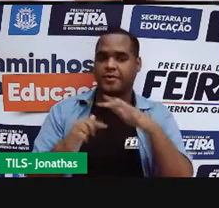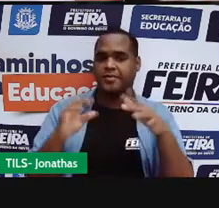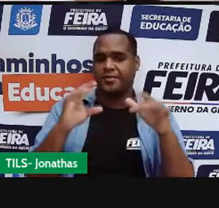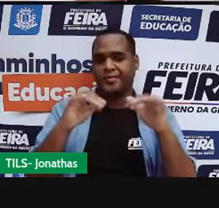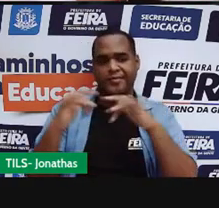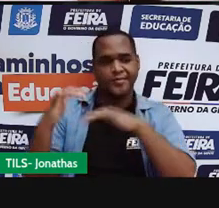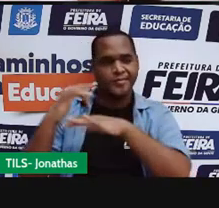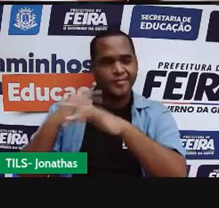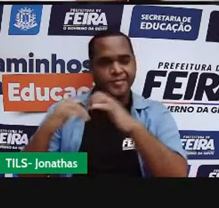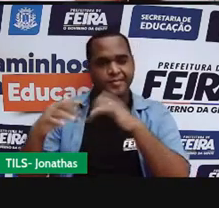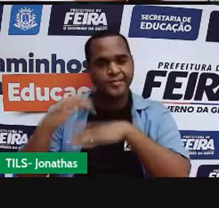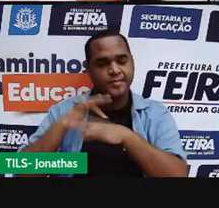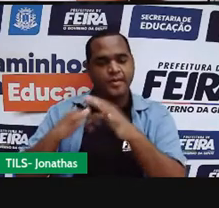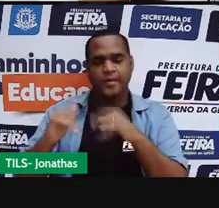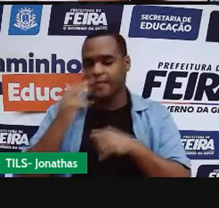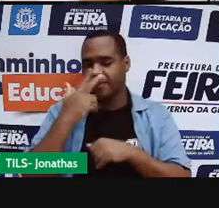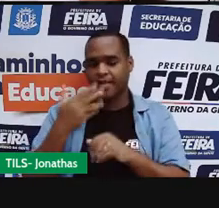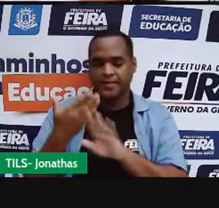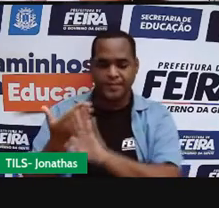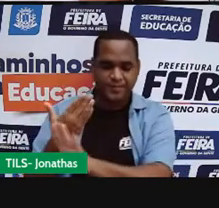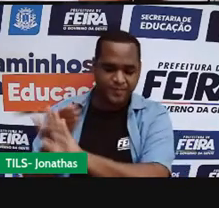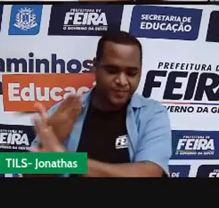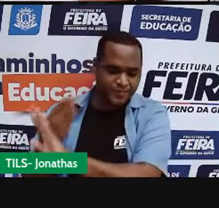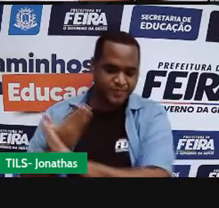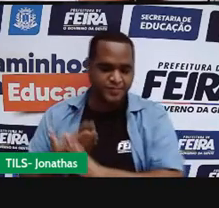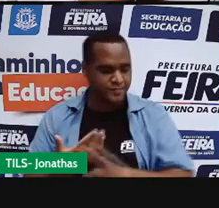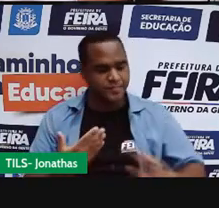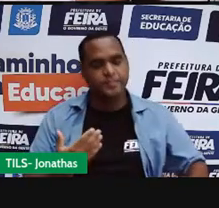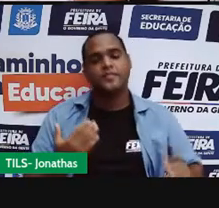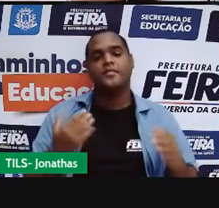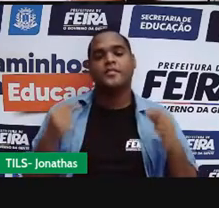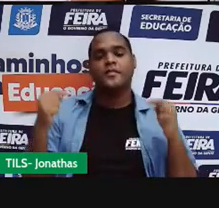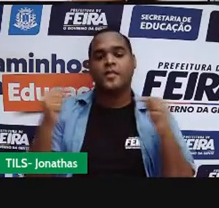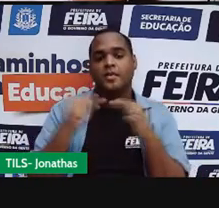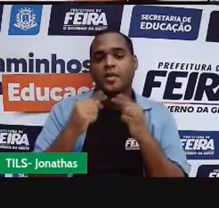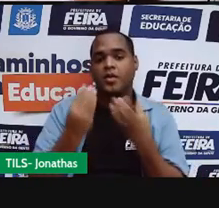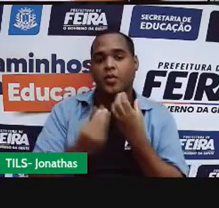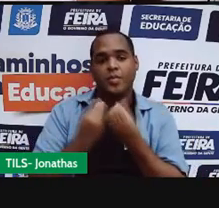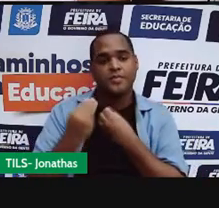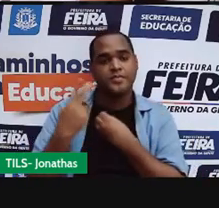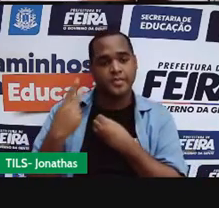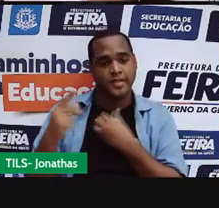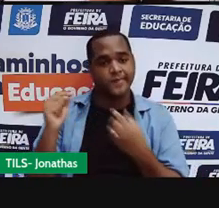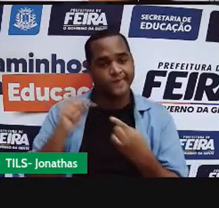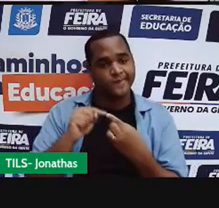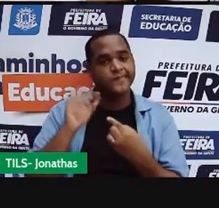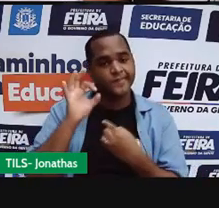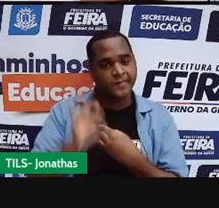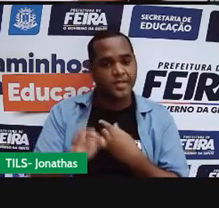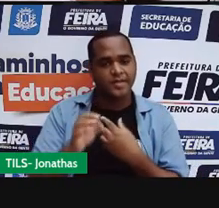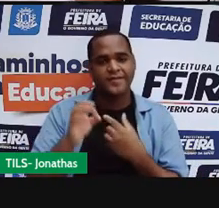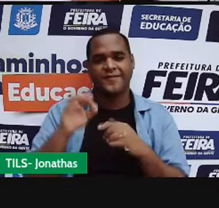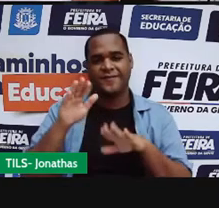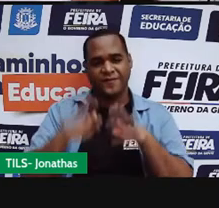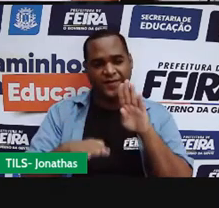entre si, mas eles estão afastados. E nesse caso a matéria também vai ter a forma variável.